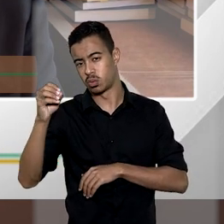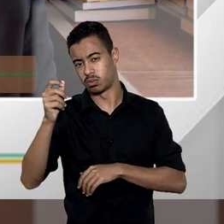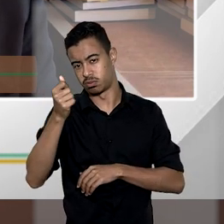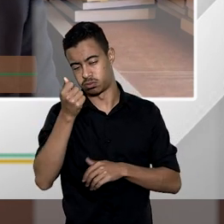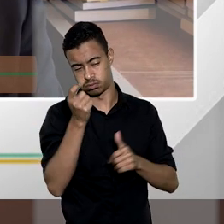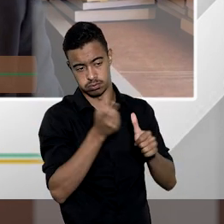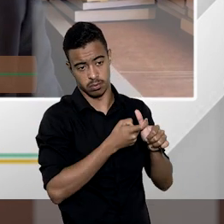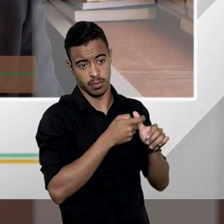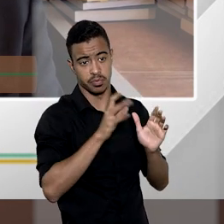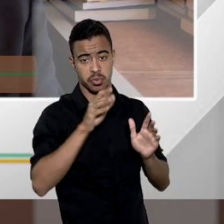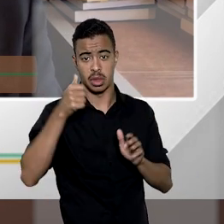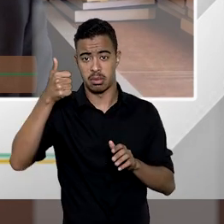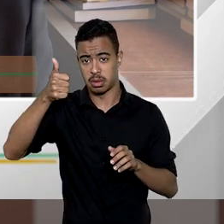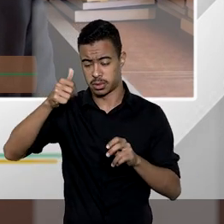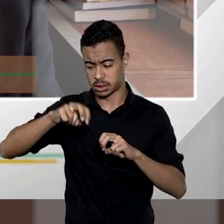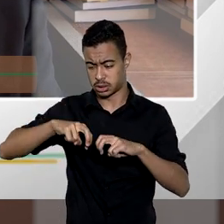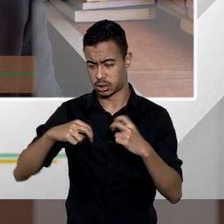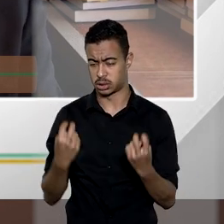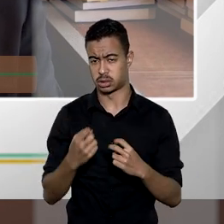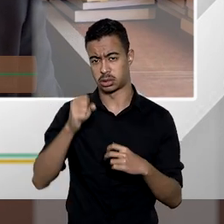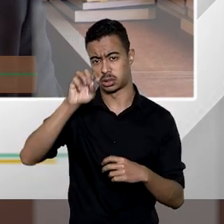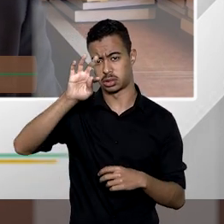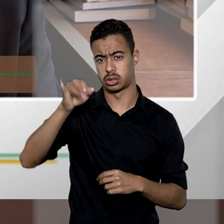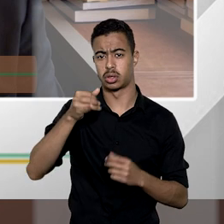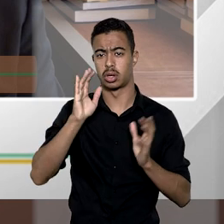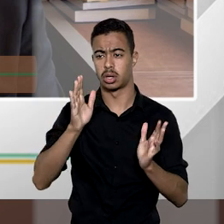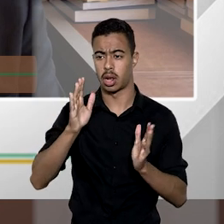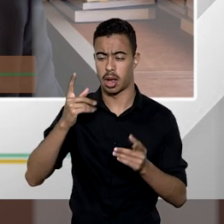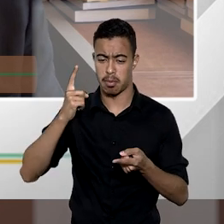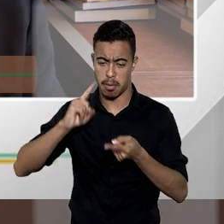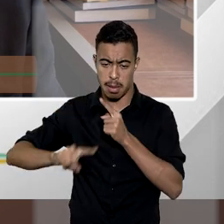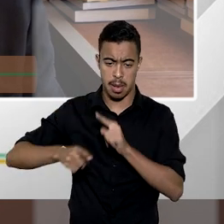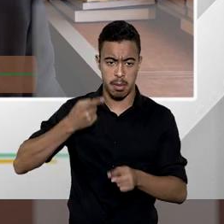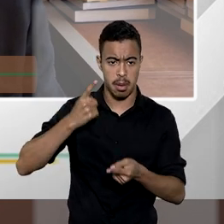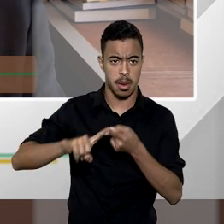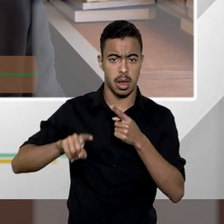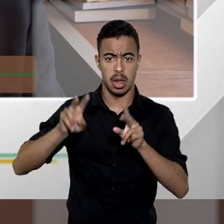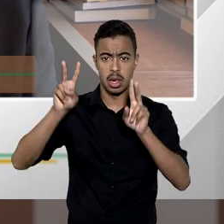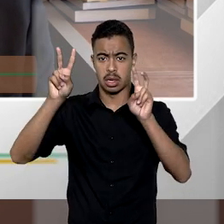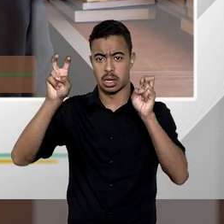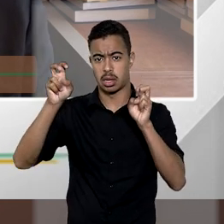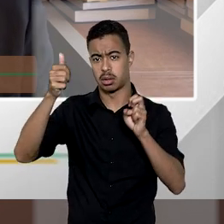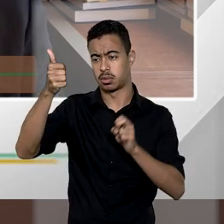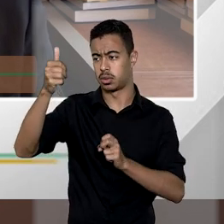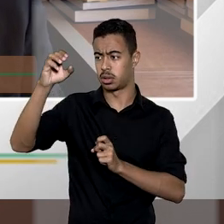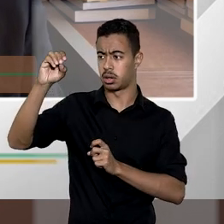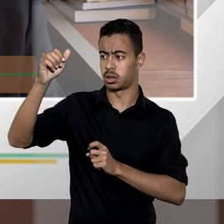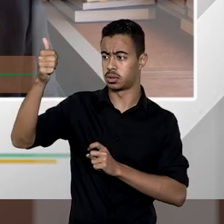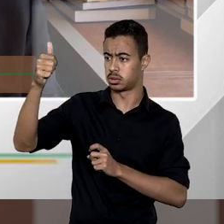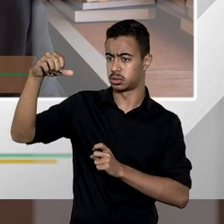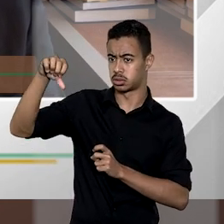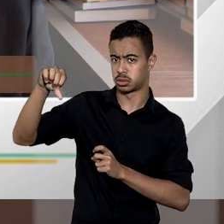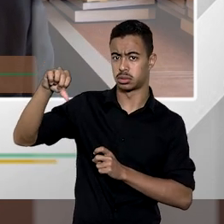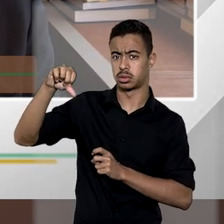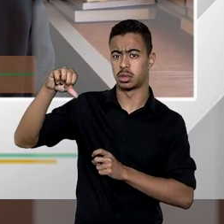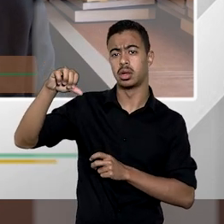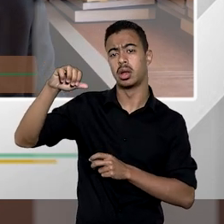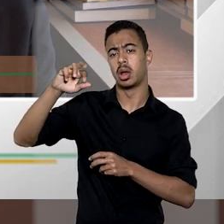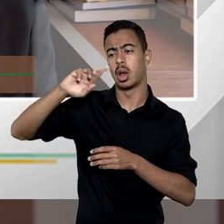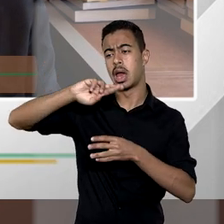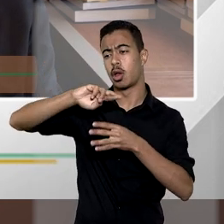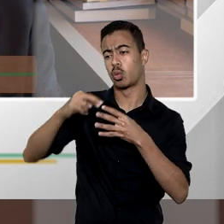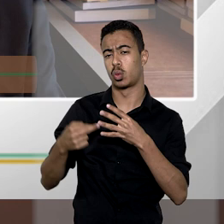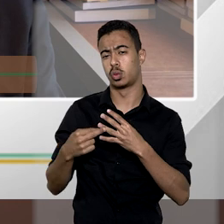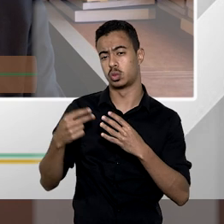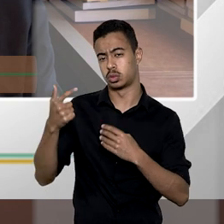aplicado e a primeira sessão do STJ já consolidou isso no tema 1019 do sistema de